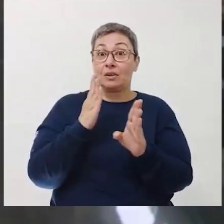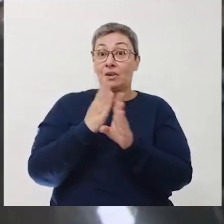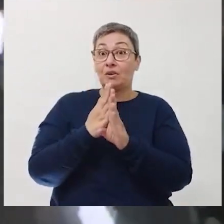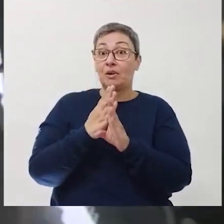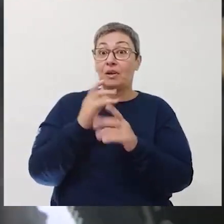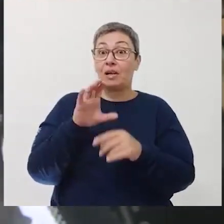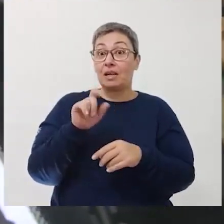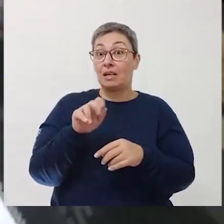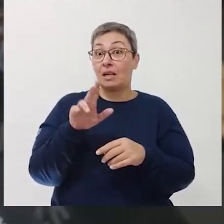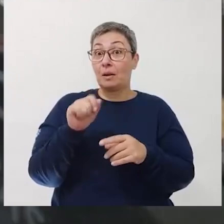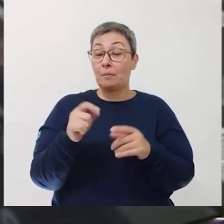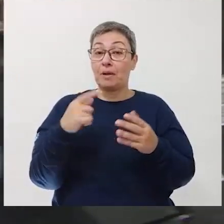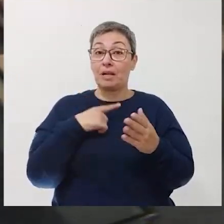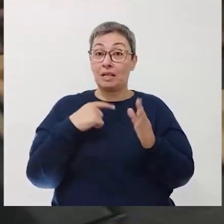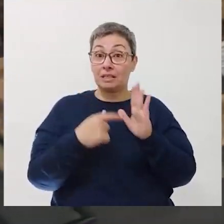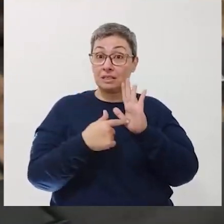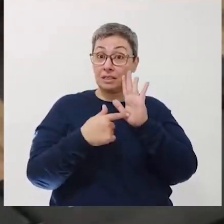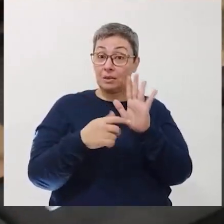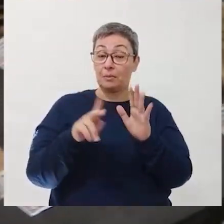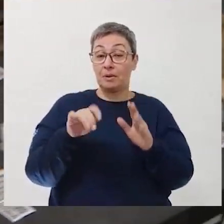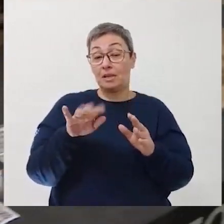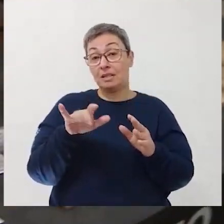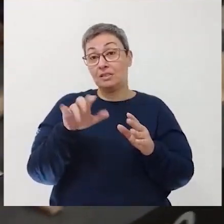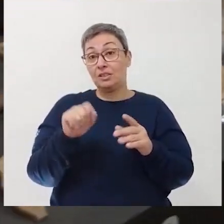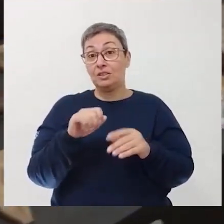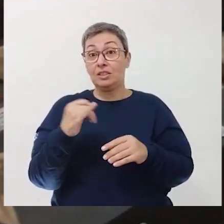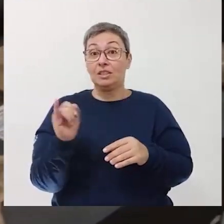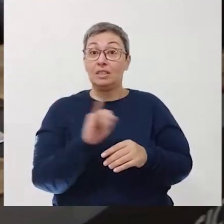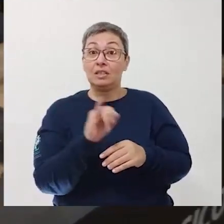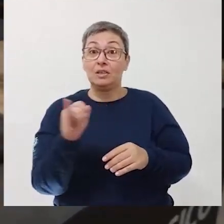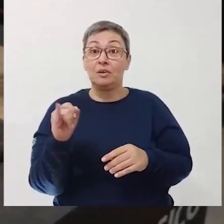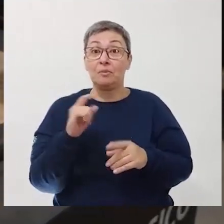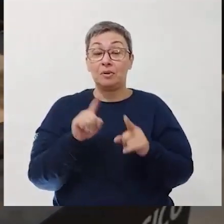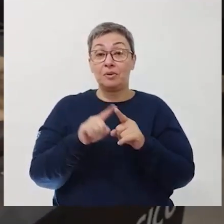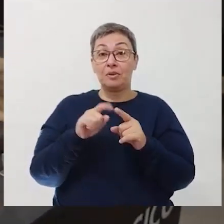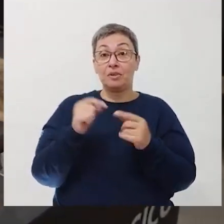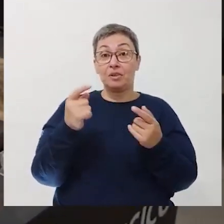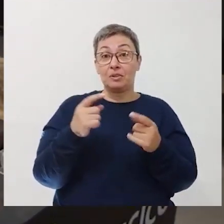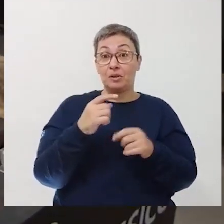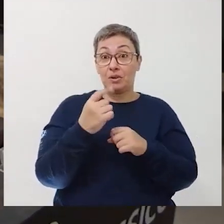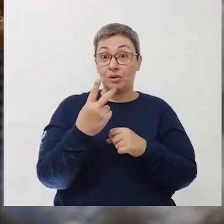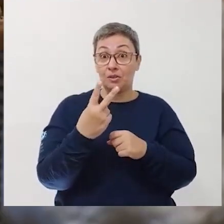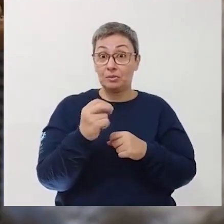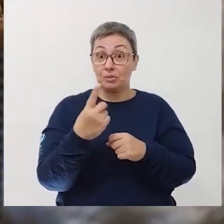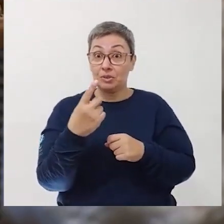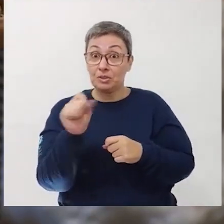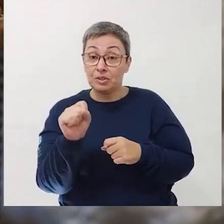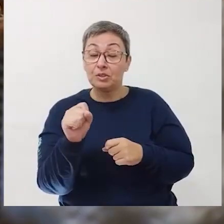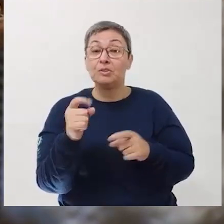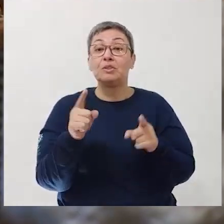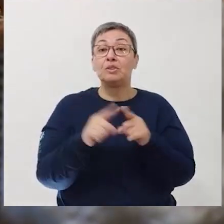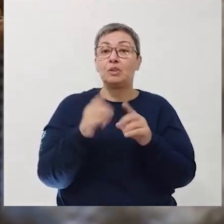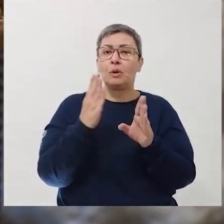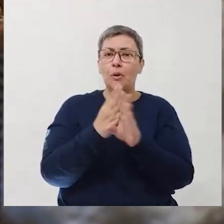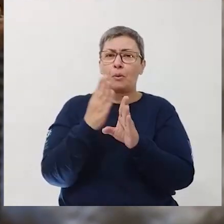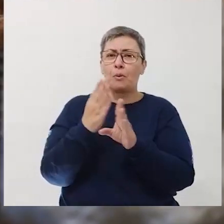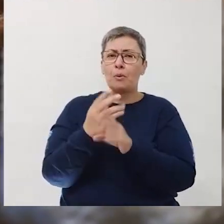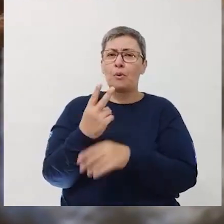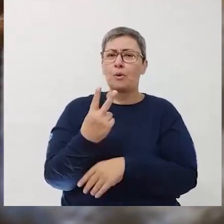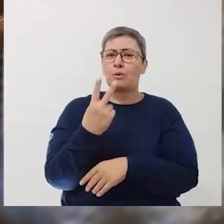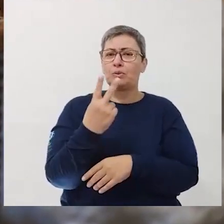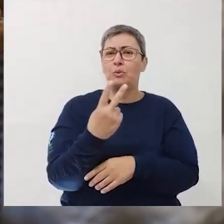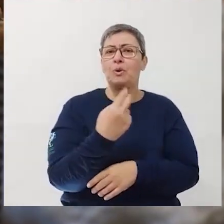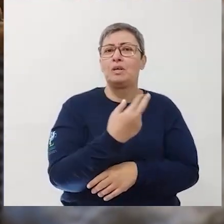As descobertas do capa estão na amostra paleontológica Irmãos Carnim. Só no ano de 2018 foram